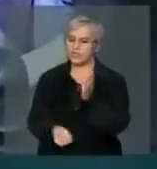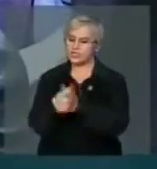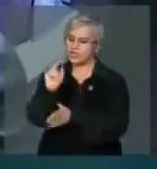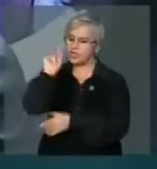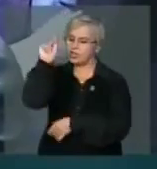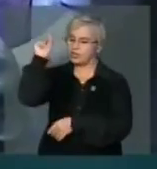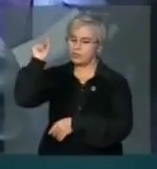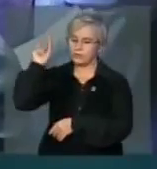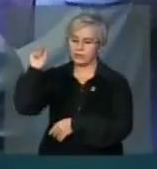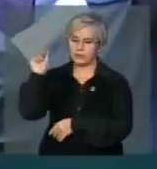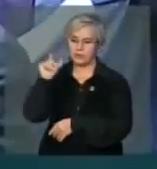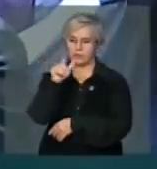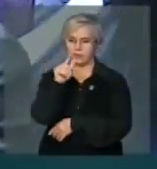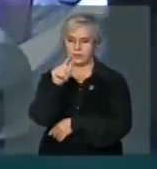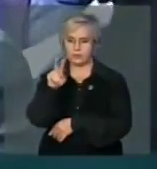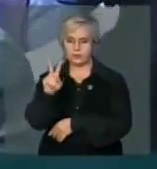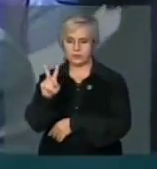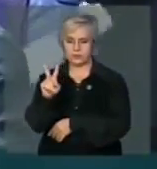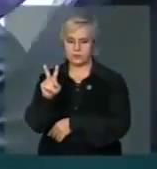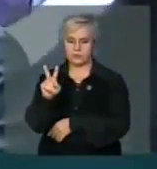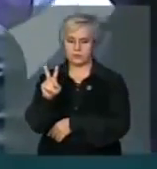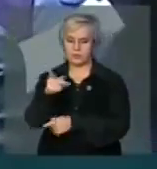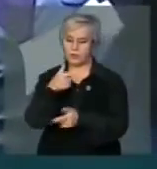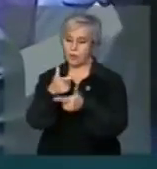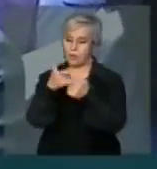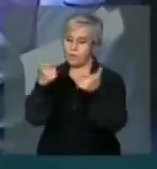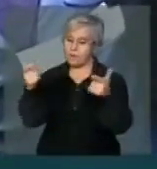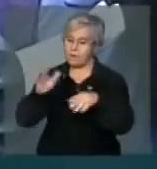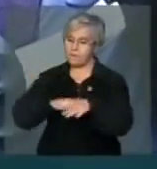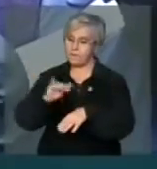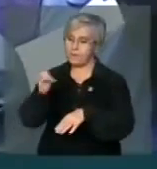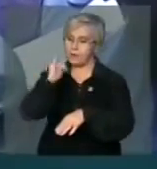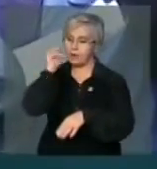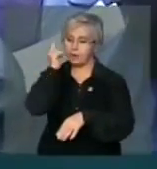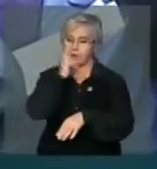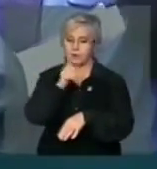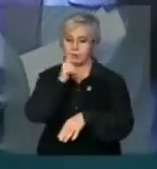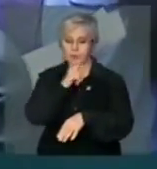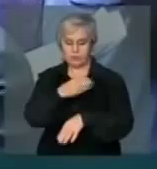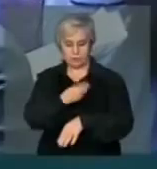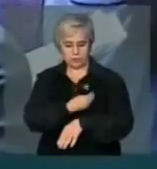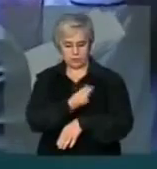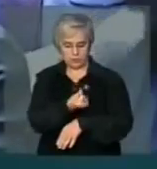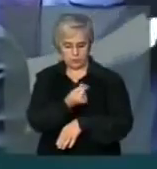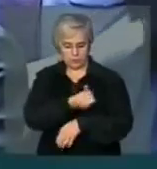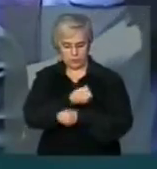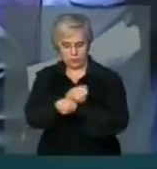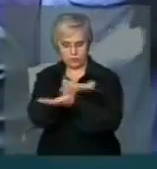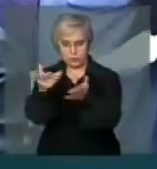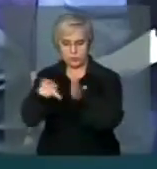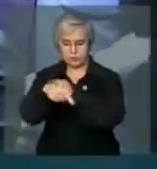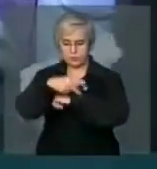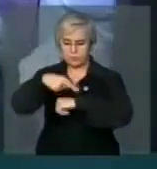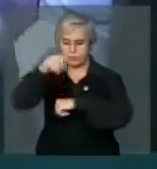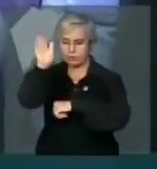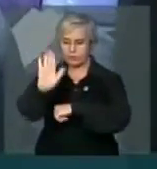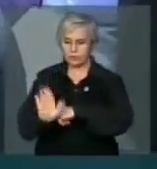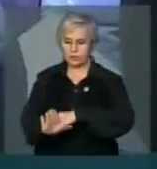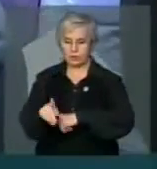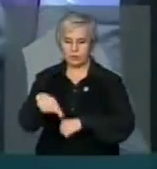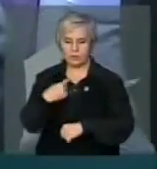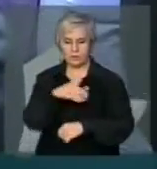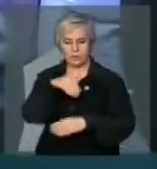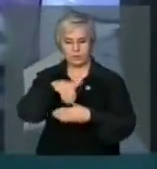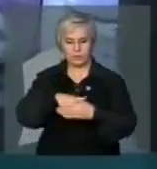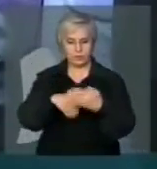Vargas, na década de 40, como o maior e mais importante instrumento de distribuição de renda nesse país injusto, nosso